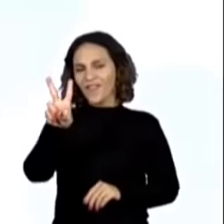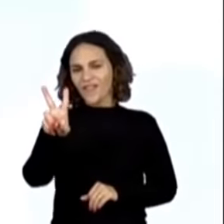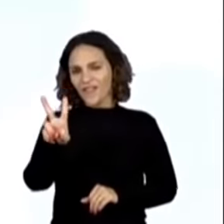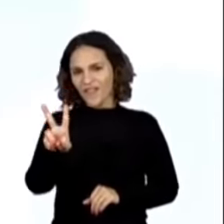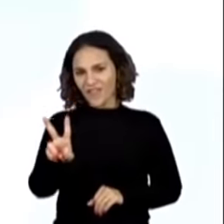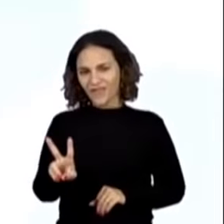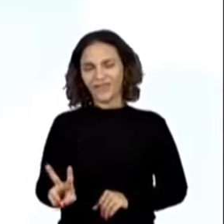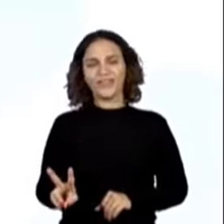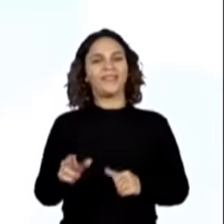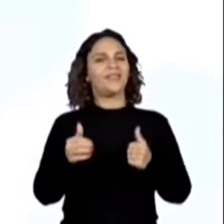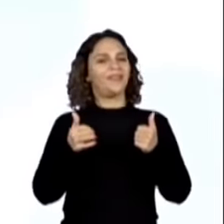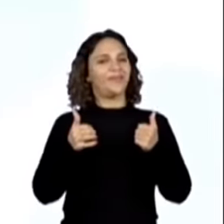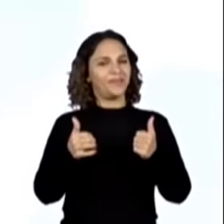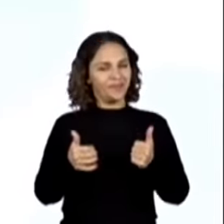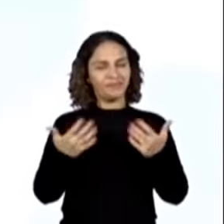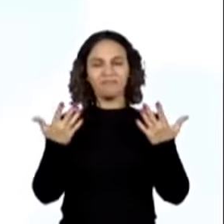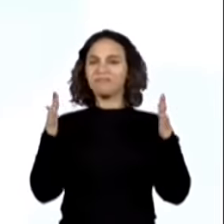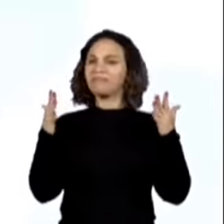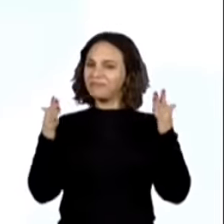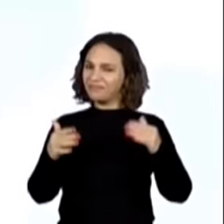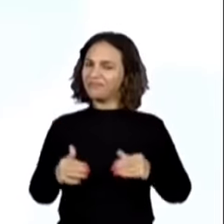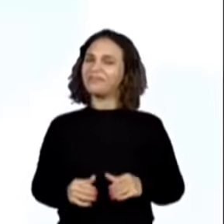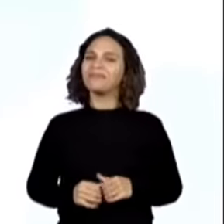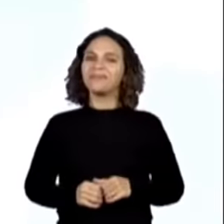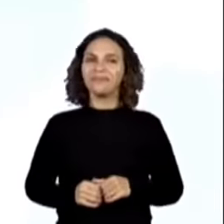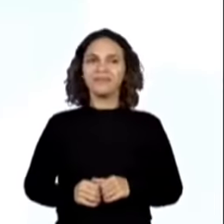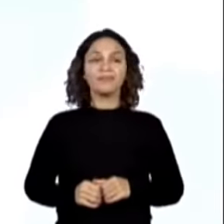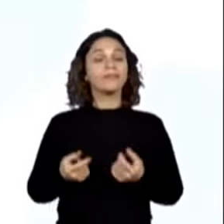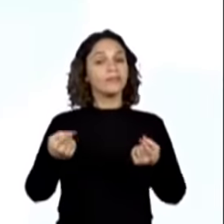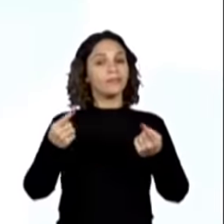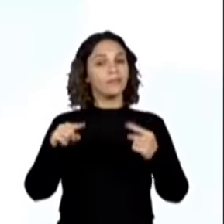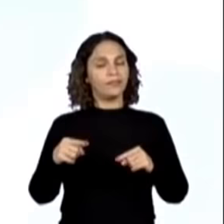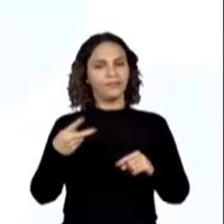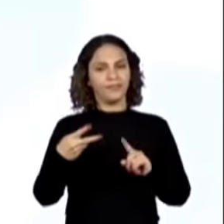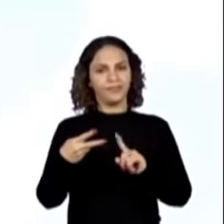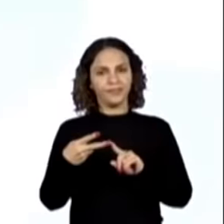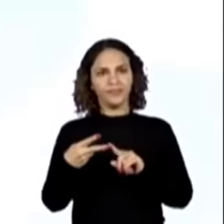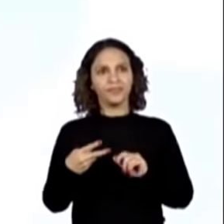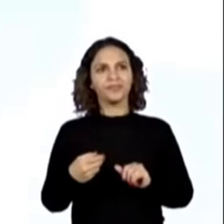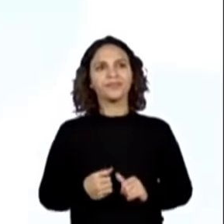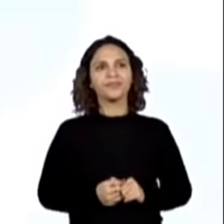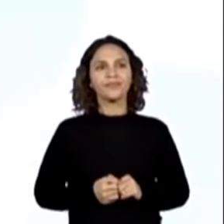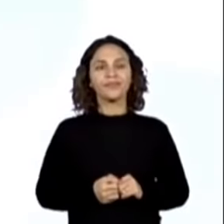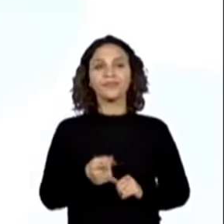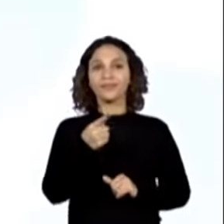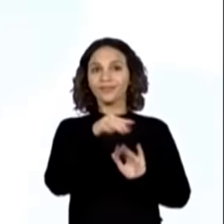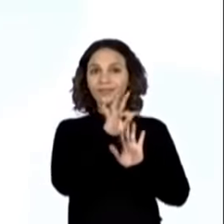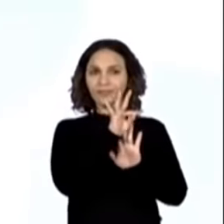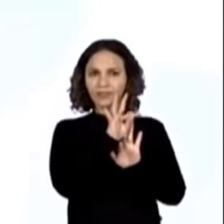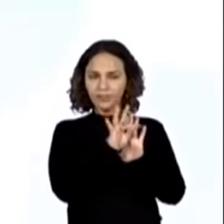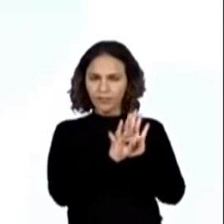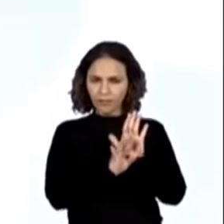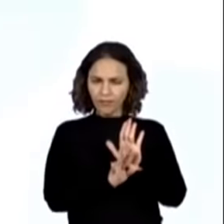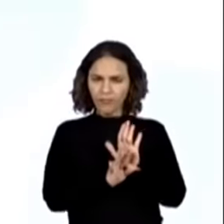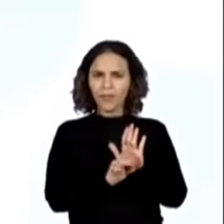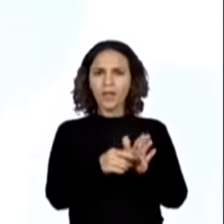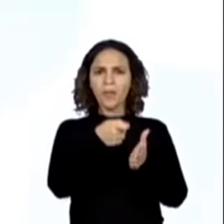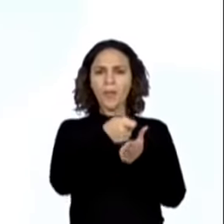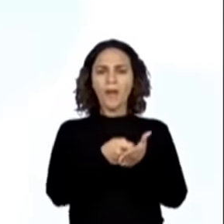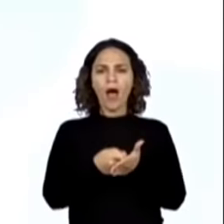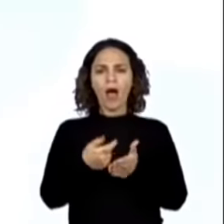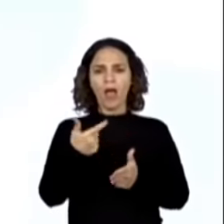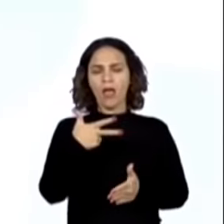subiu tudo de uma vez. Parabéns, galerinha. Ó. Segundo. O texto é escrito em primeira